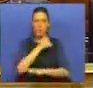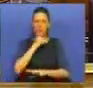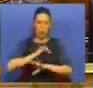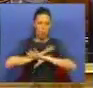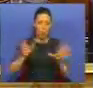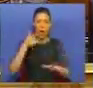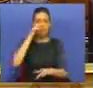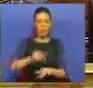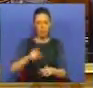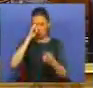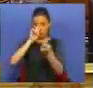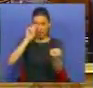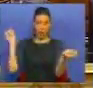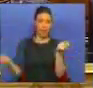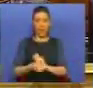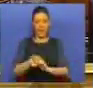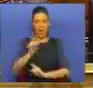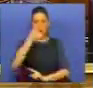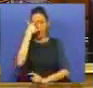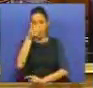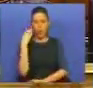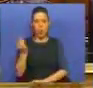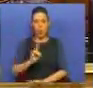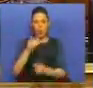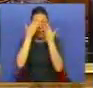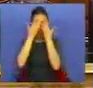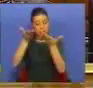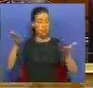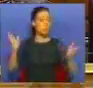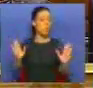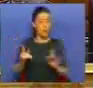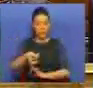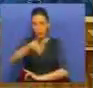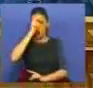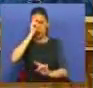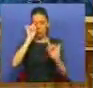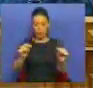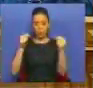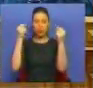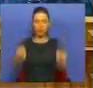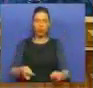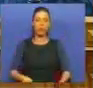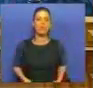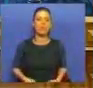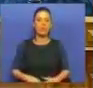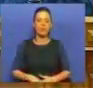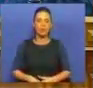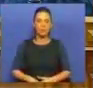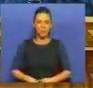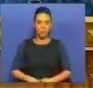próprio de gente radical que não compreende a democracia e o respeito pelos outros. Obrigado.